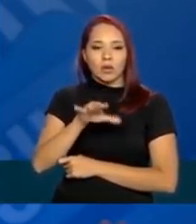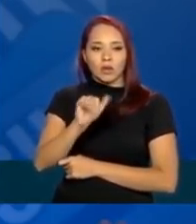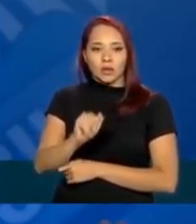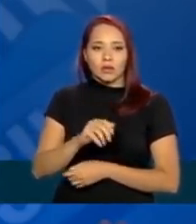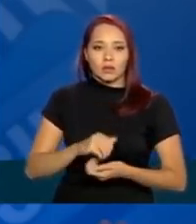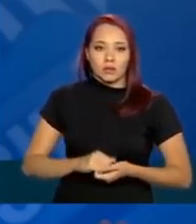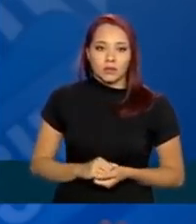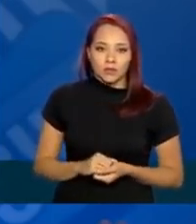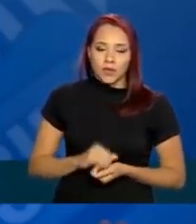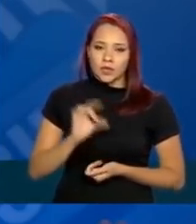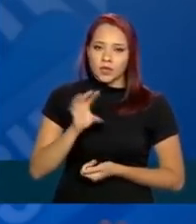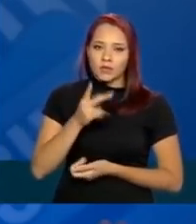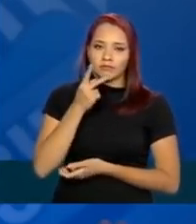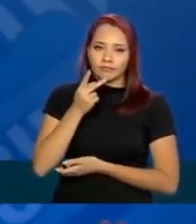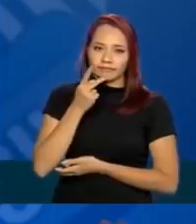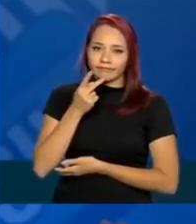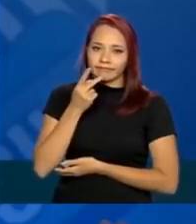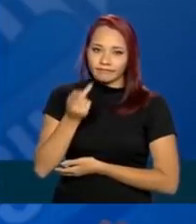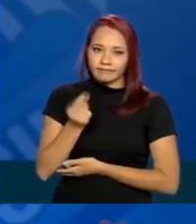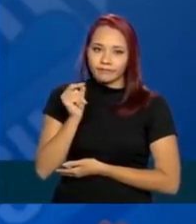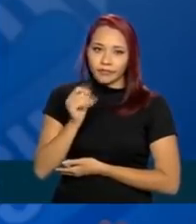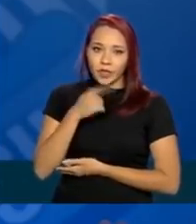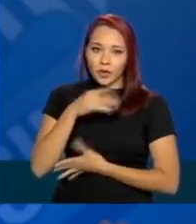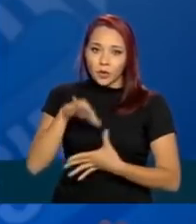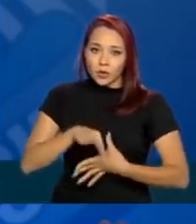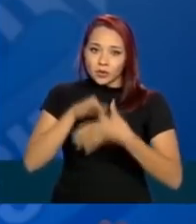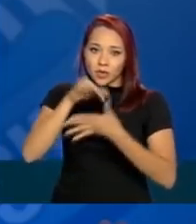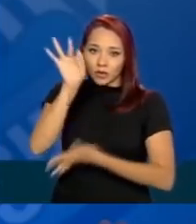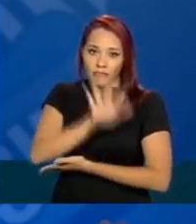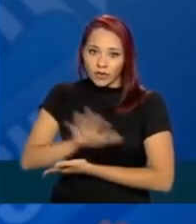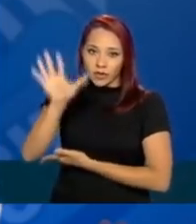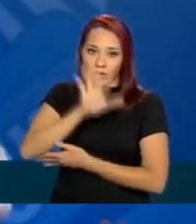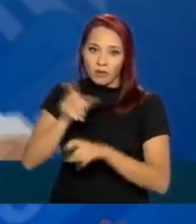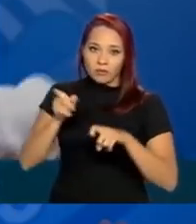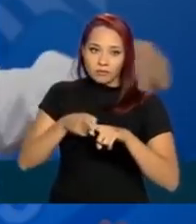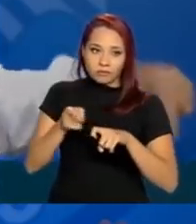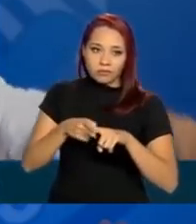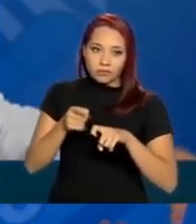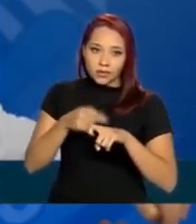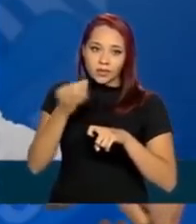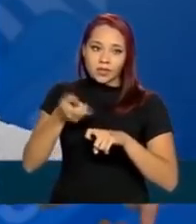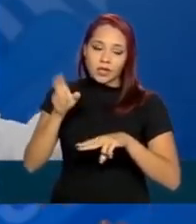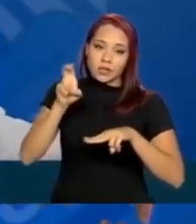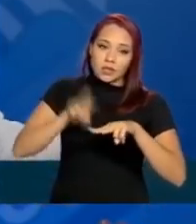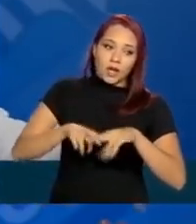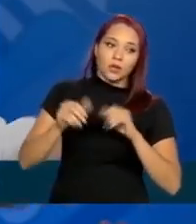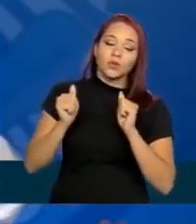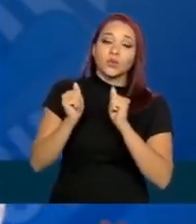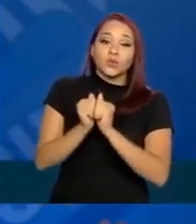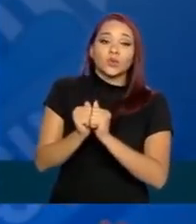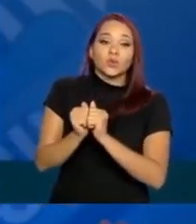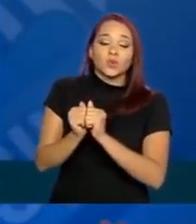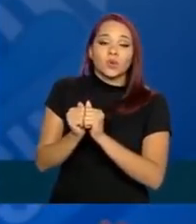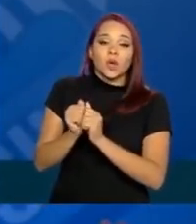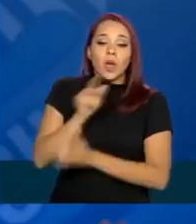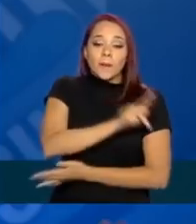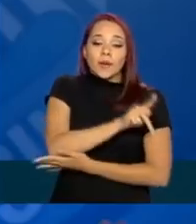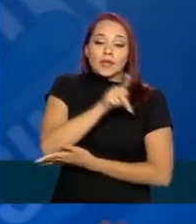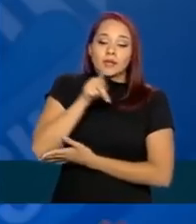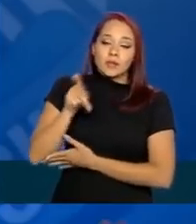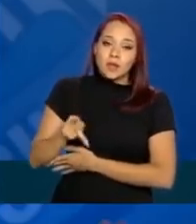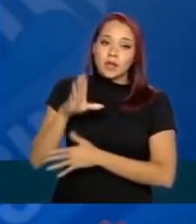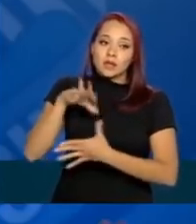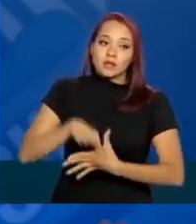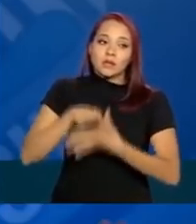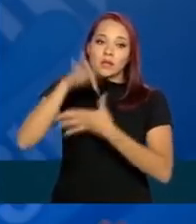Volto a repetir. Conselho Federal de Medicina, sentado ao meu lado, presidente do Conselho